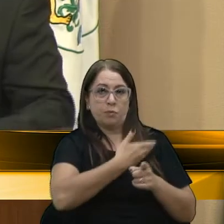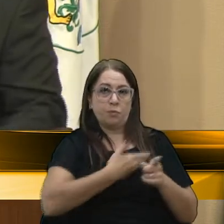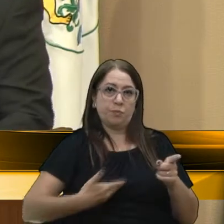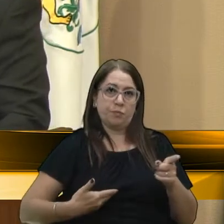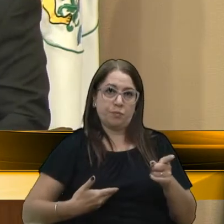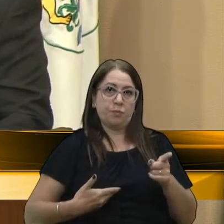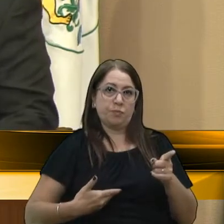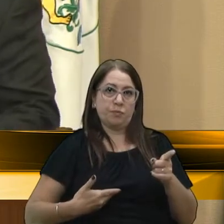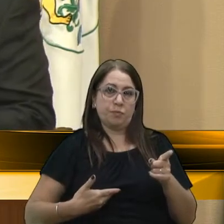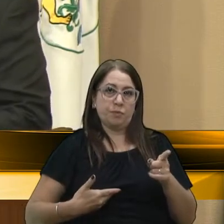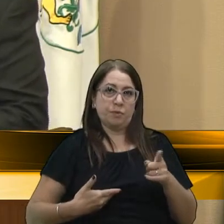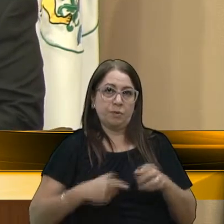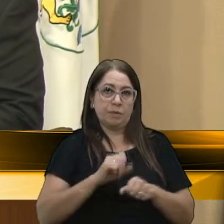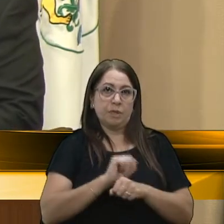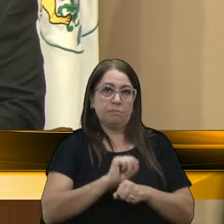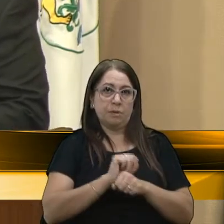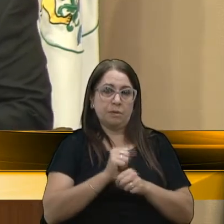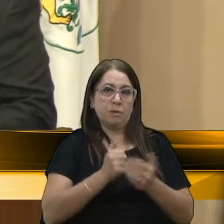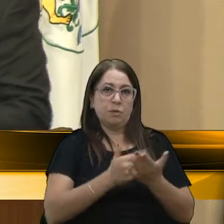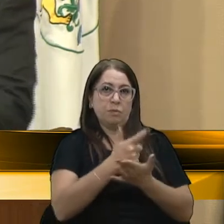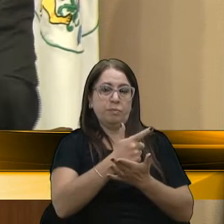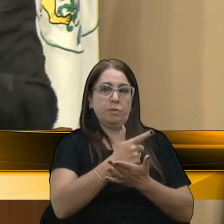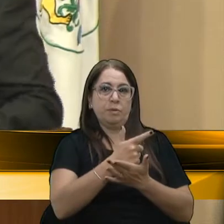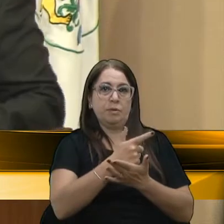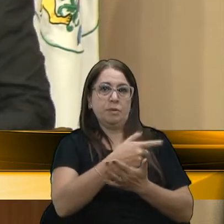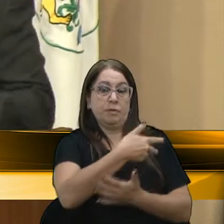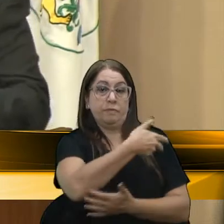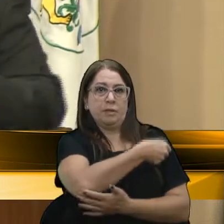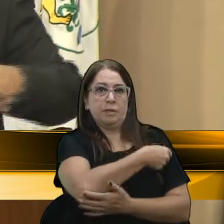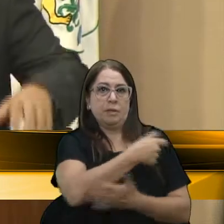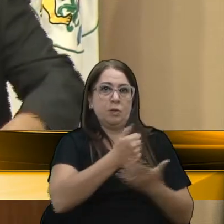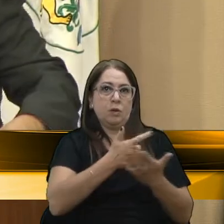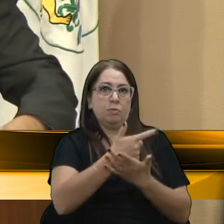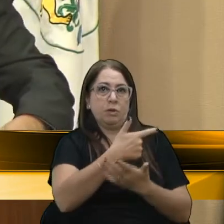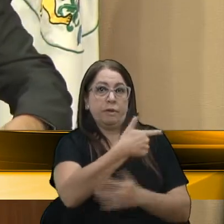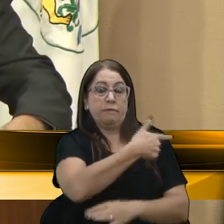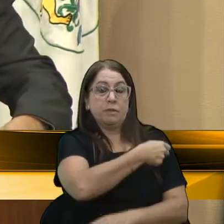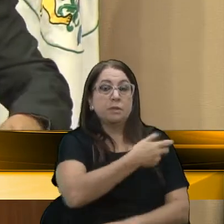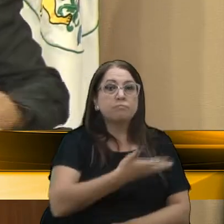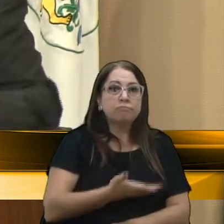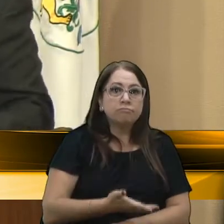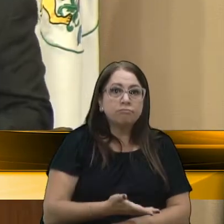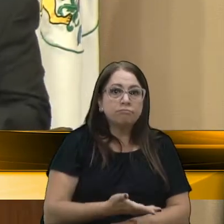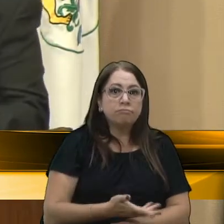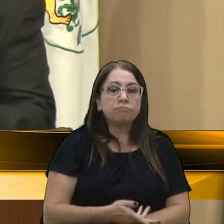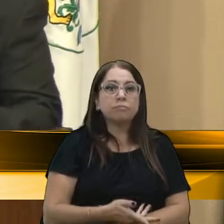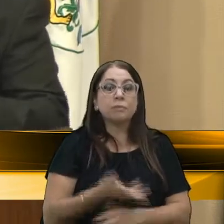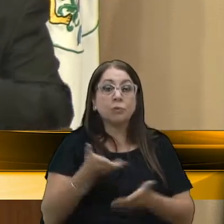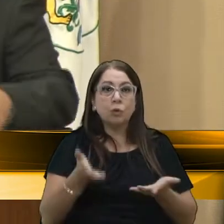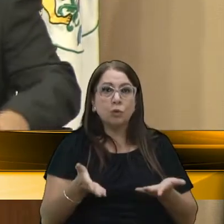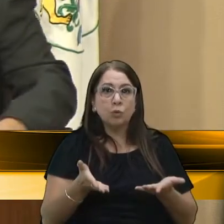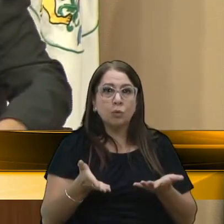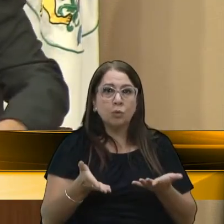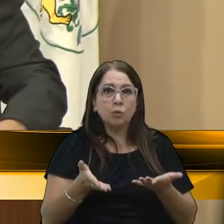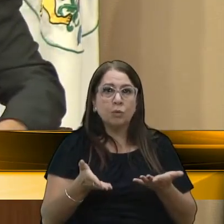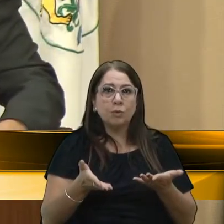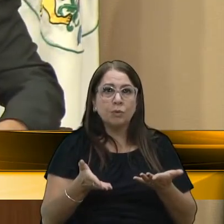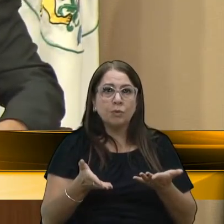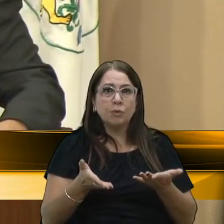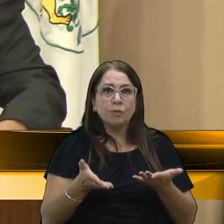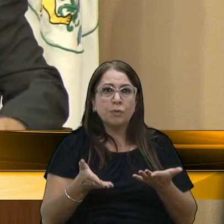eu estava esperando que ele comprasse as vacinas, porque ele disse que compraria as vacinas. Só que agora que não vai comprar as vacinas,